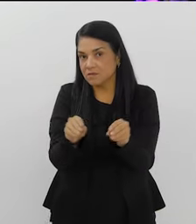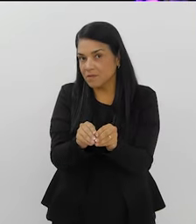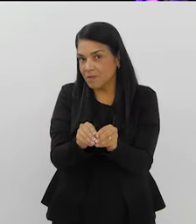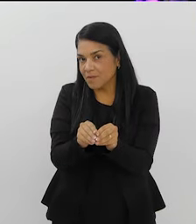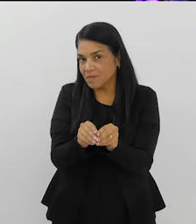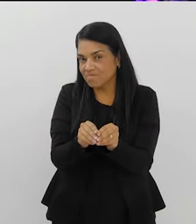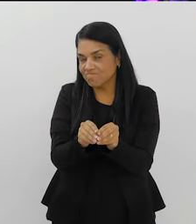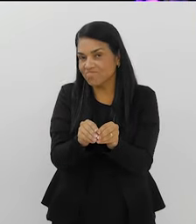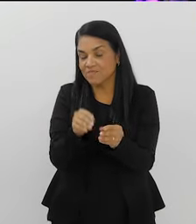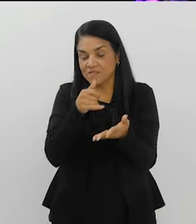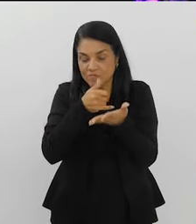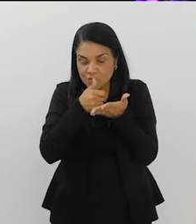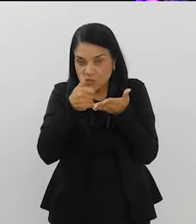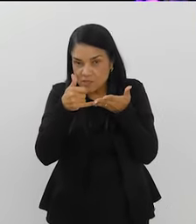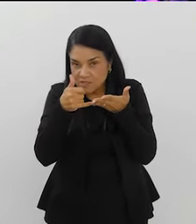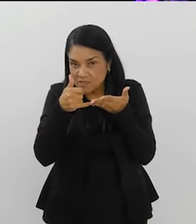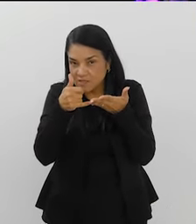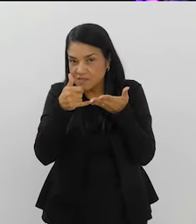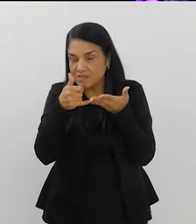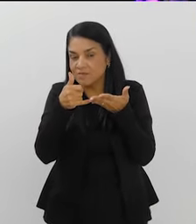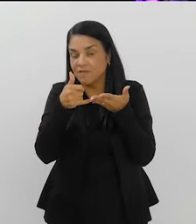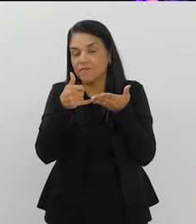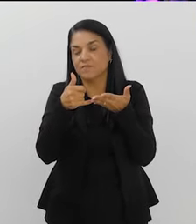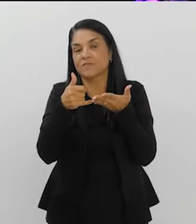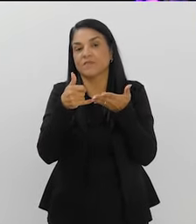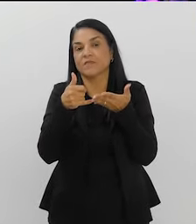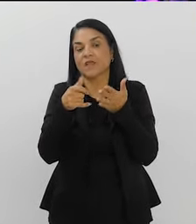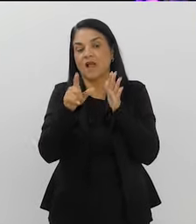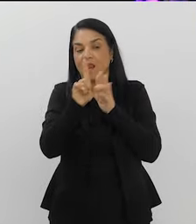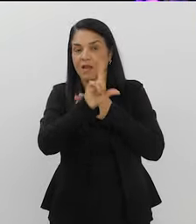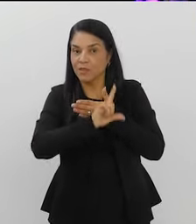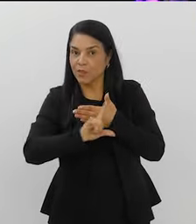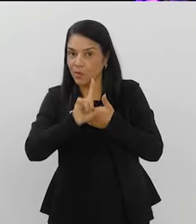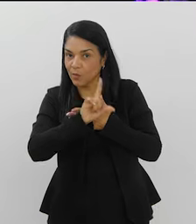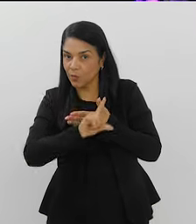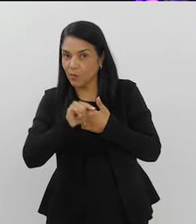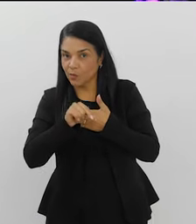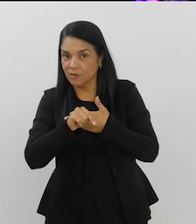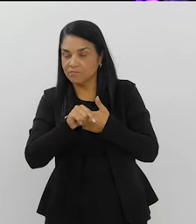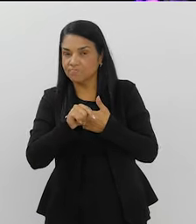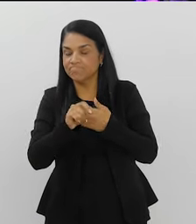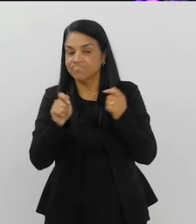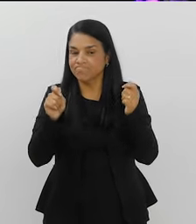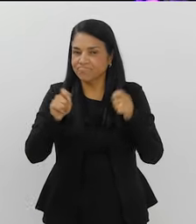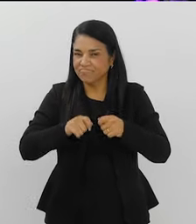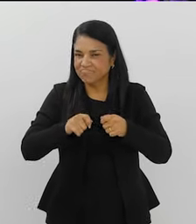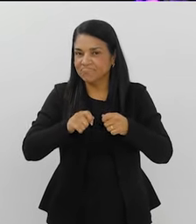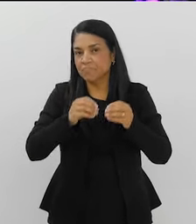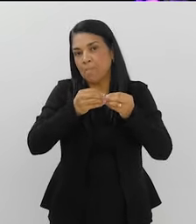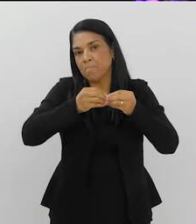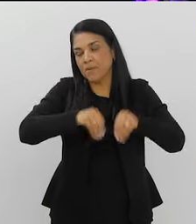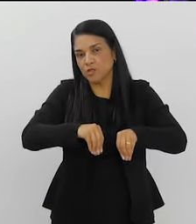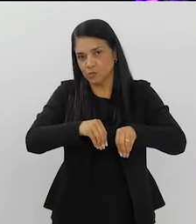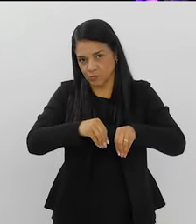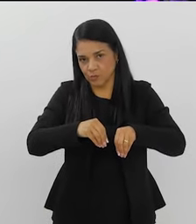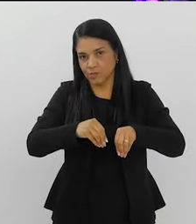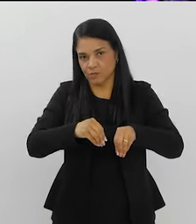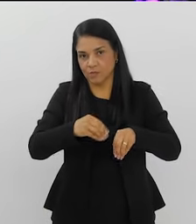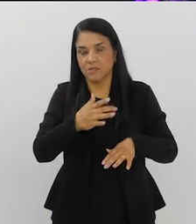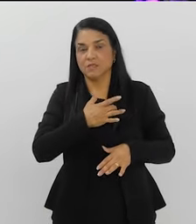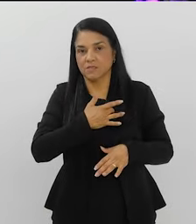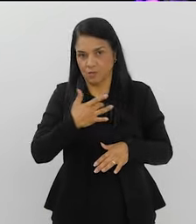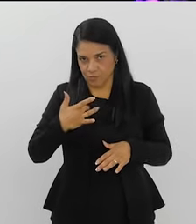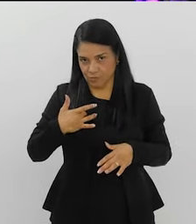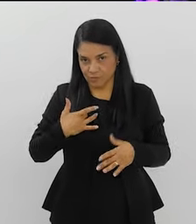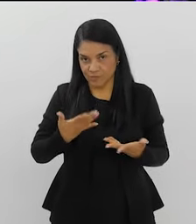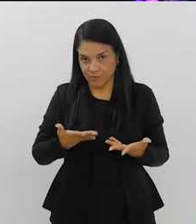a cocaína em si, ela, segundo a literatura, é capaz de causar efeitos, principalmente aos organismos em início de vida. No